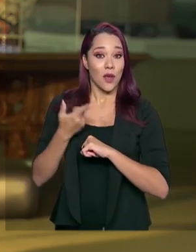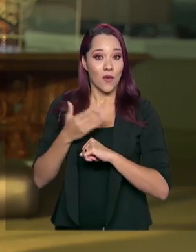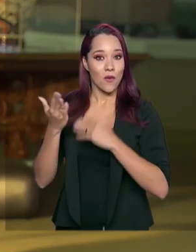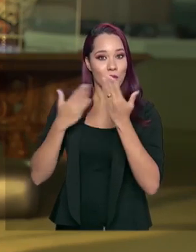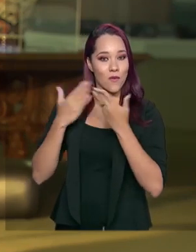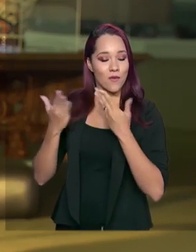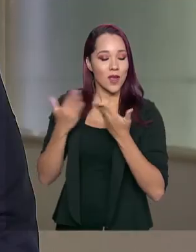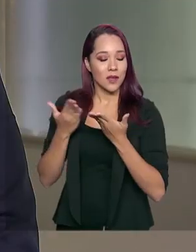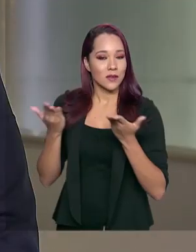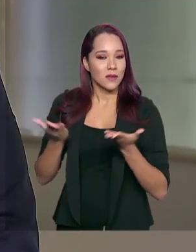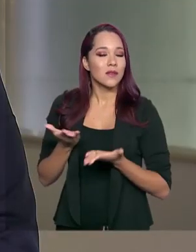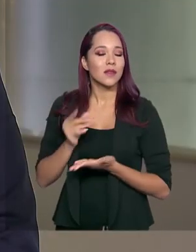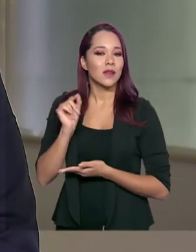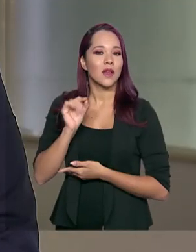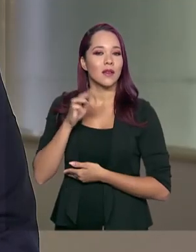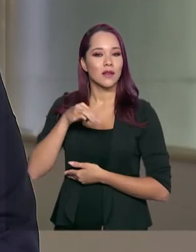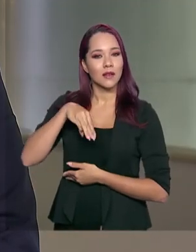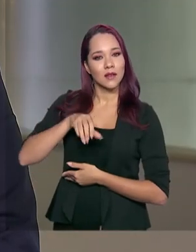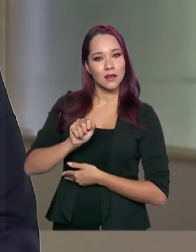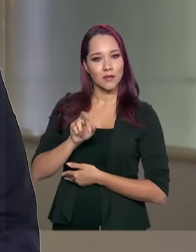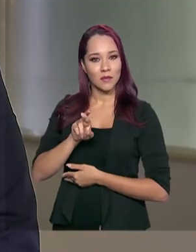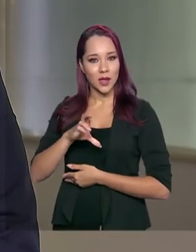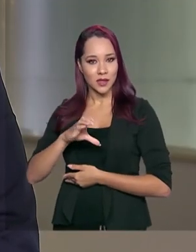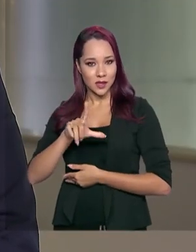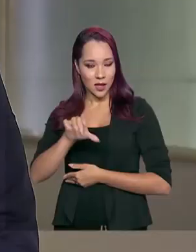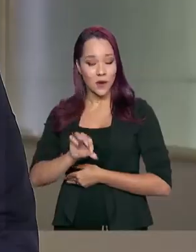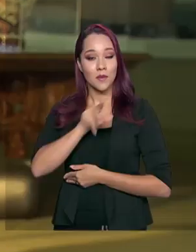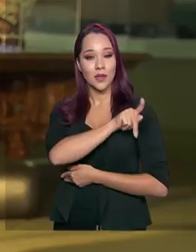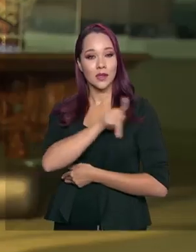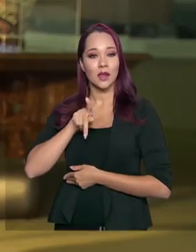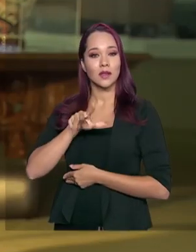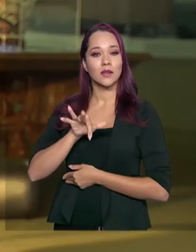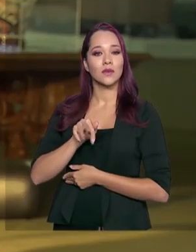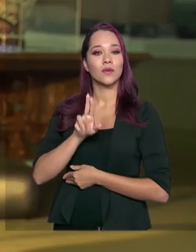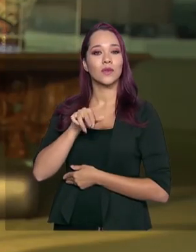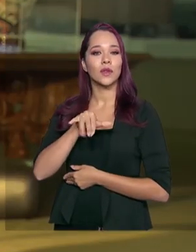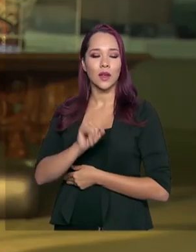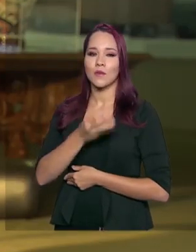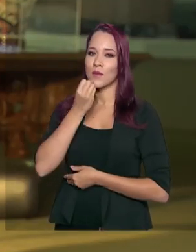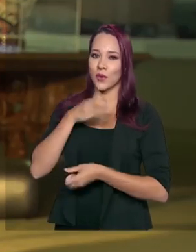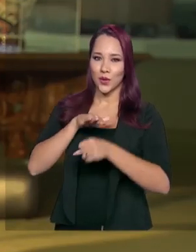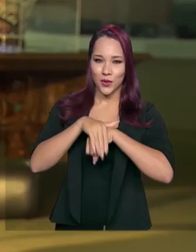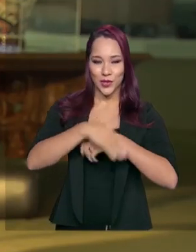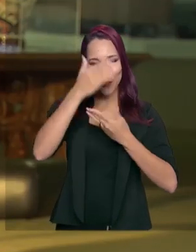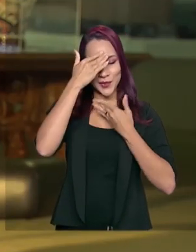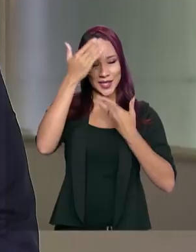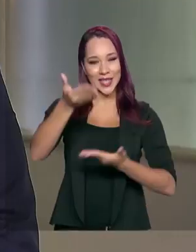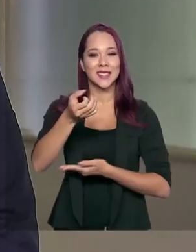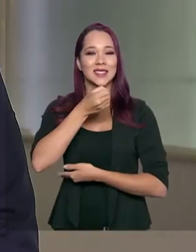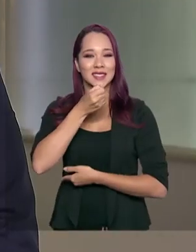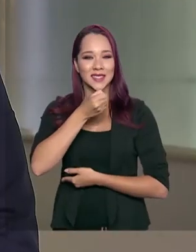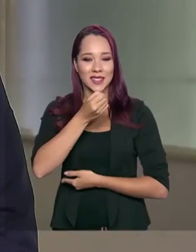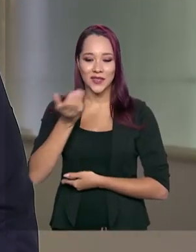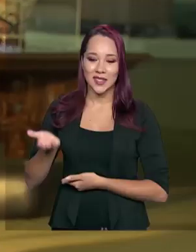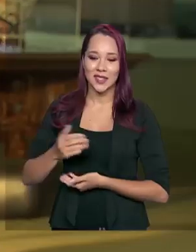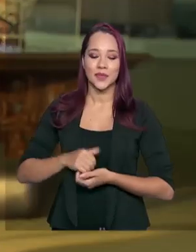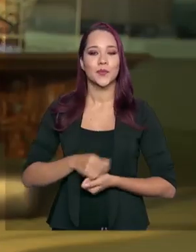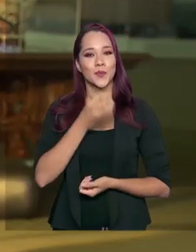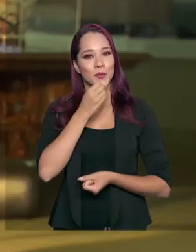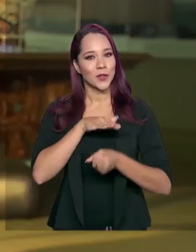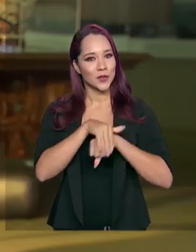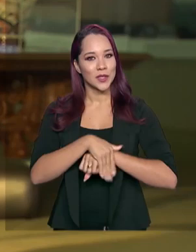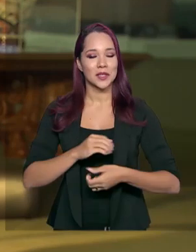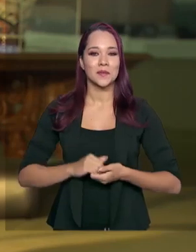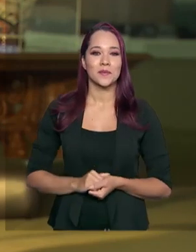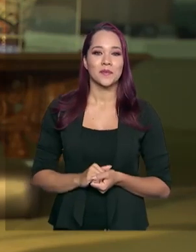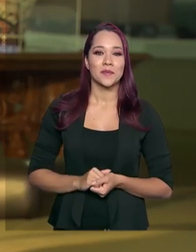eu converso agora com Marcelo Xavier, presidente da FUNAI. Boa noite, muito obrigada pela sua entrevista. Boa noite. As